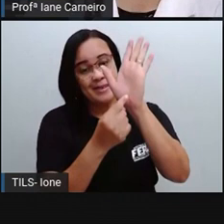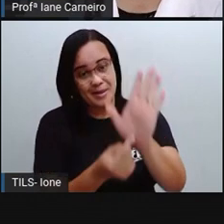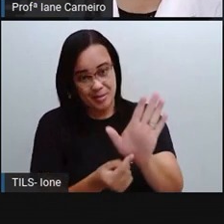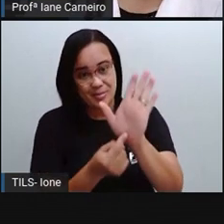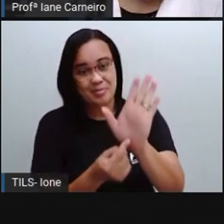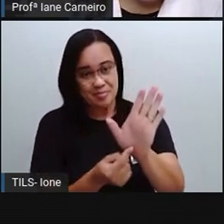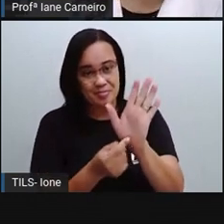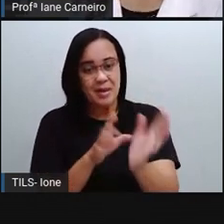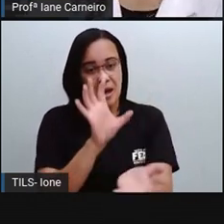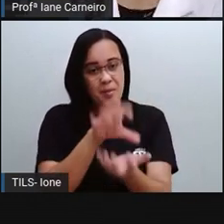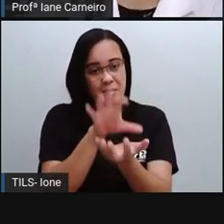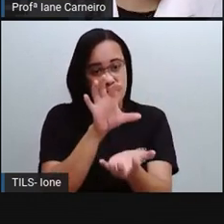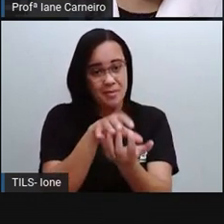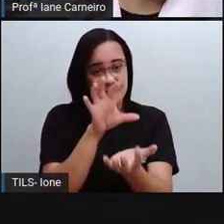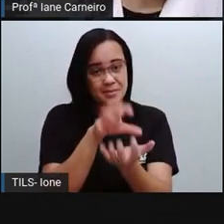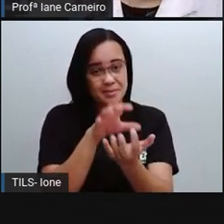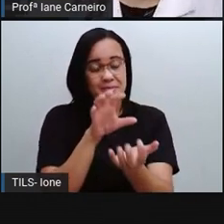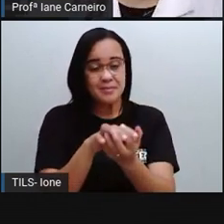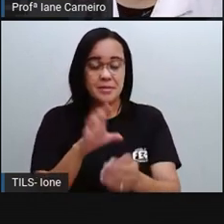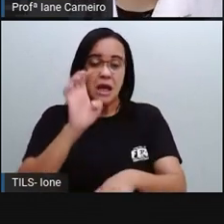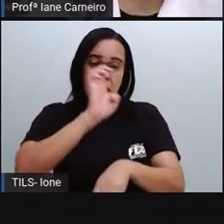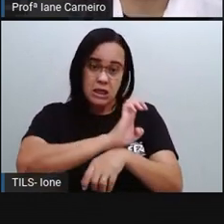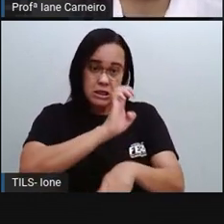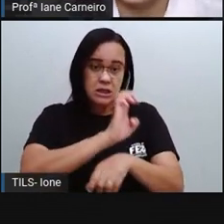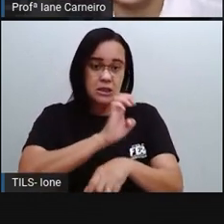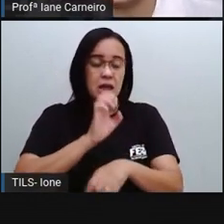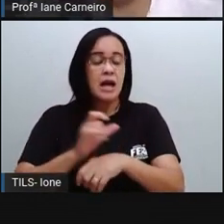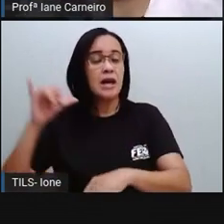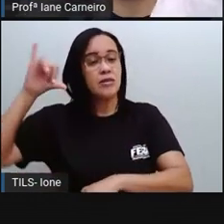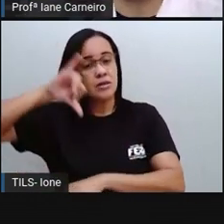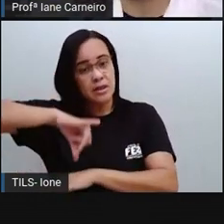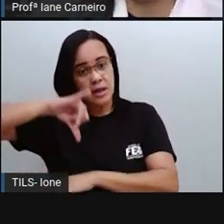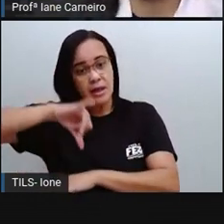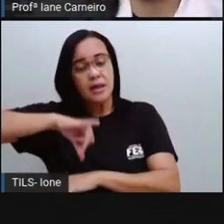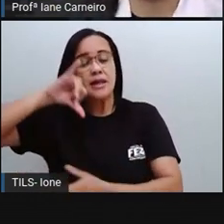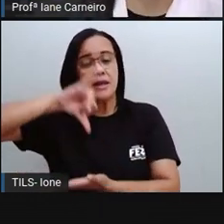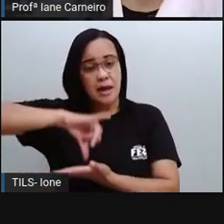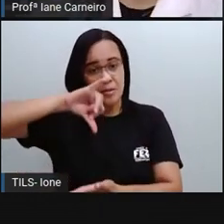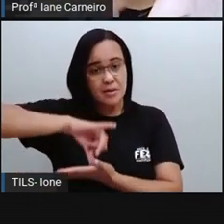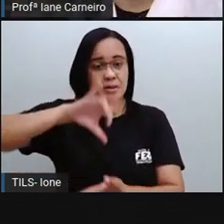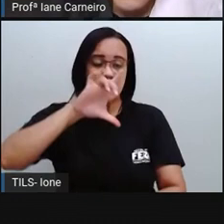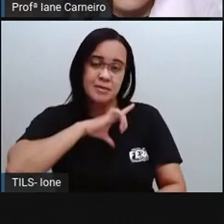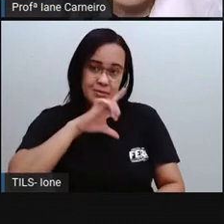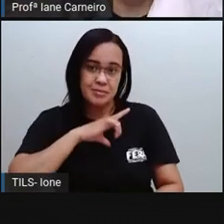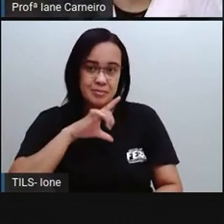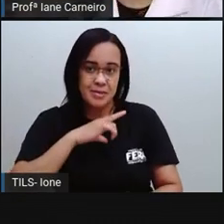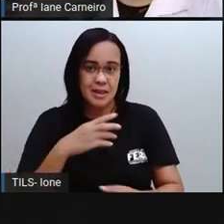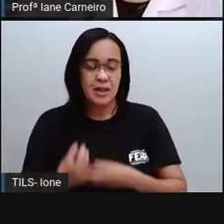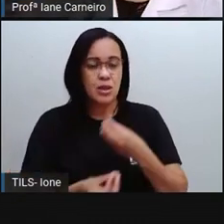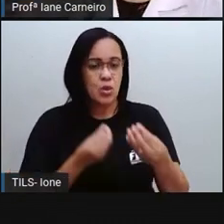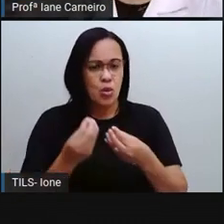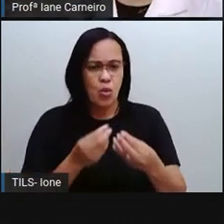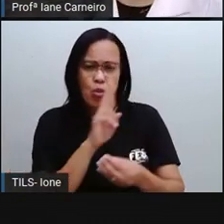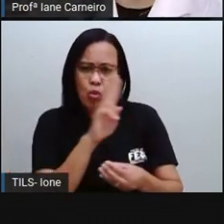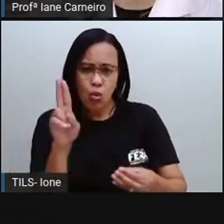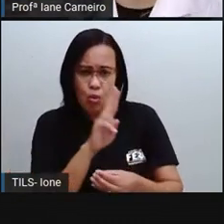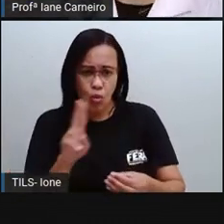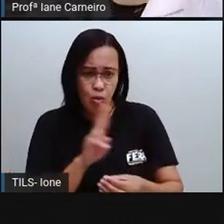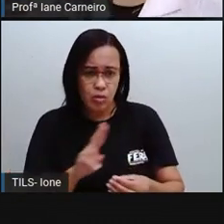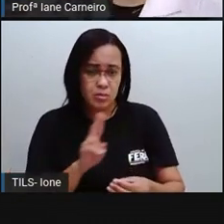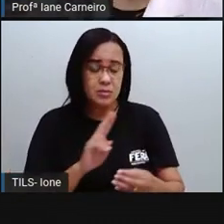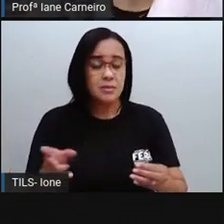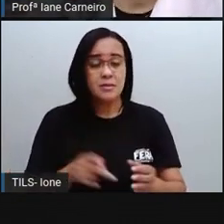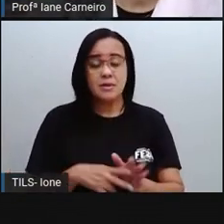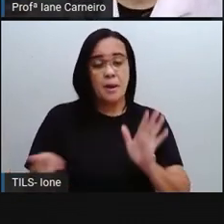aqui a PRO colocou os estados, as capitais e os gentílicos. O é isso, PRO? É o nome que é dado à pessoa que mora em